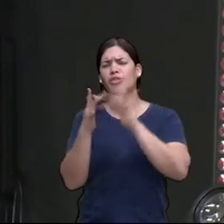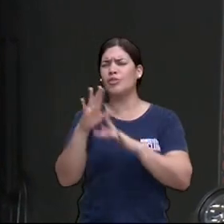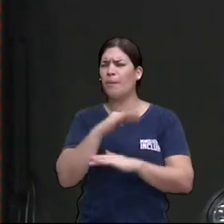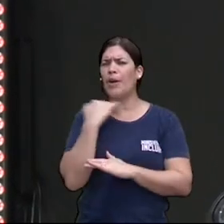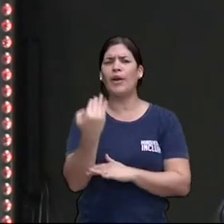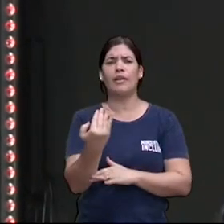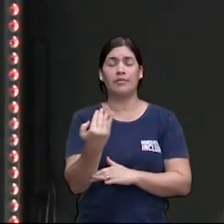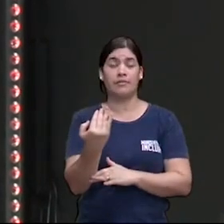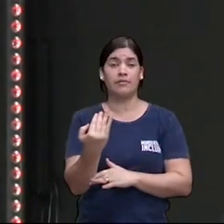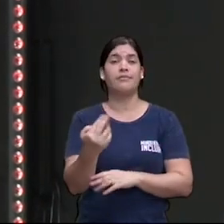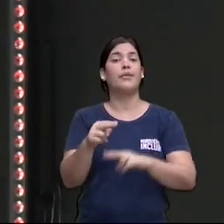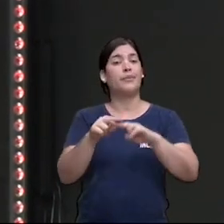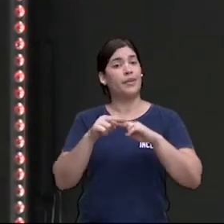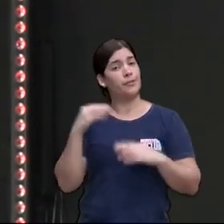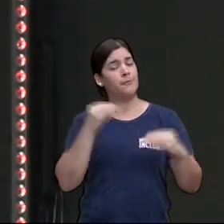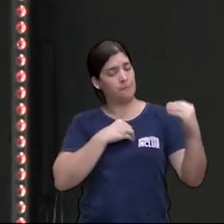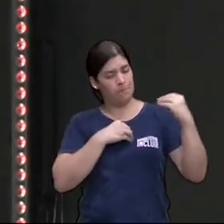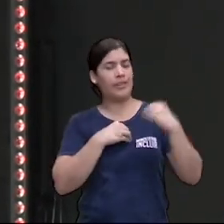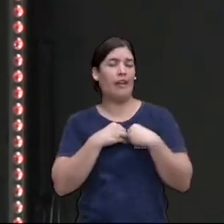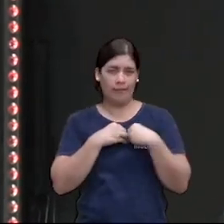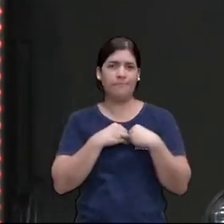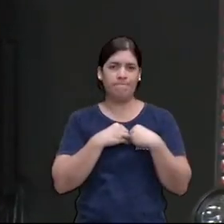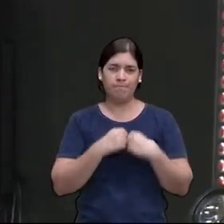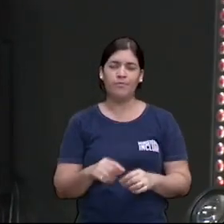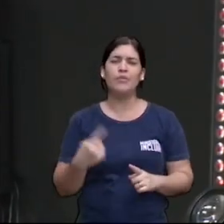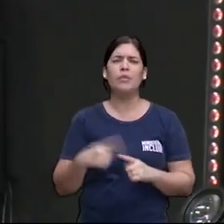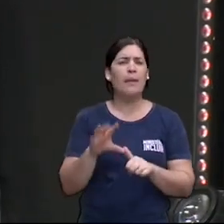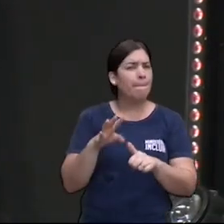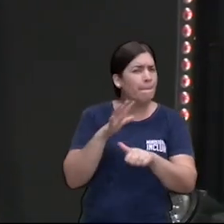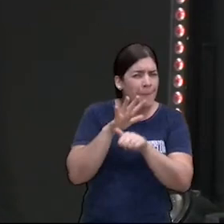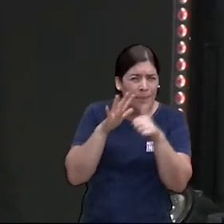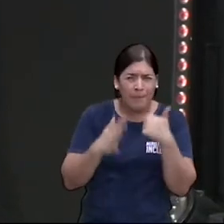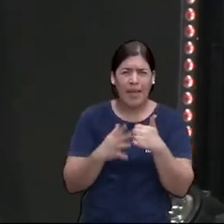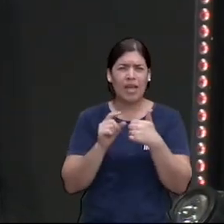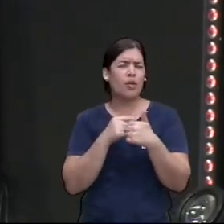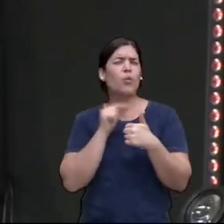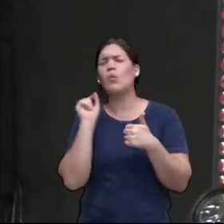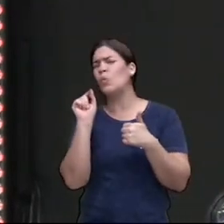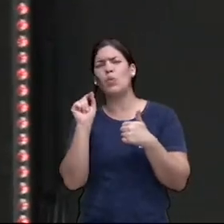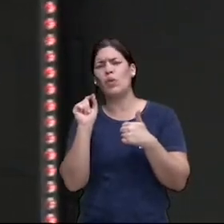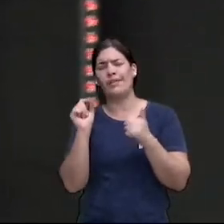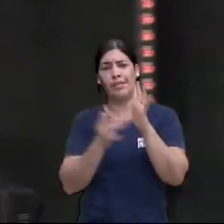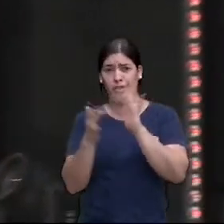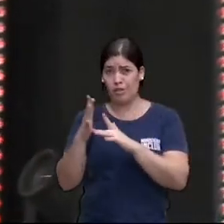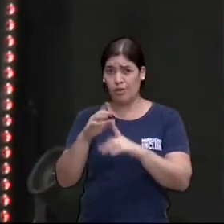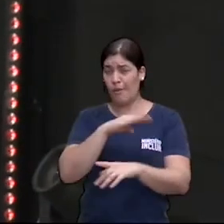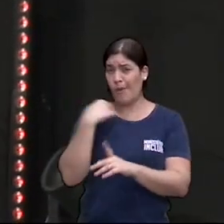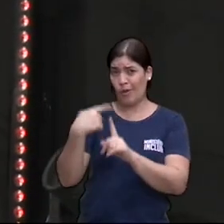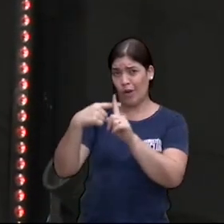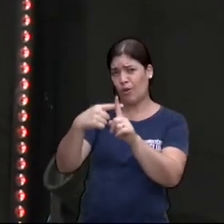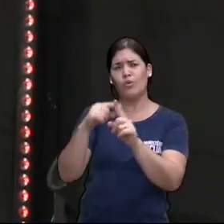Por causa do tal do pecado. Porque o primeiro motivo pelo qual Jesus morreu na cruz é para